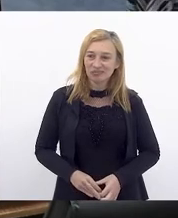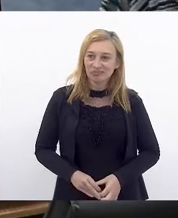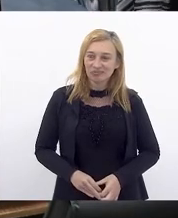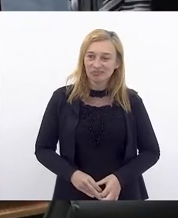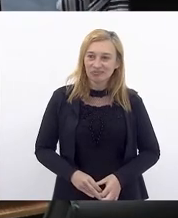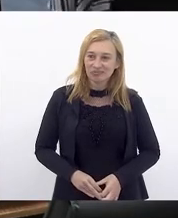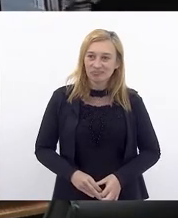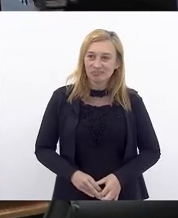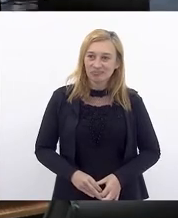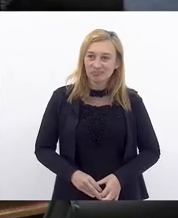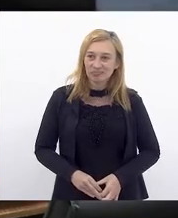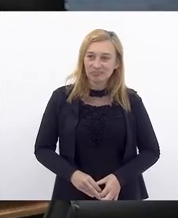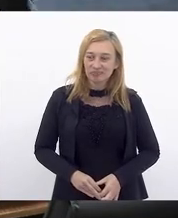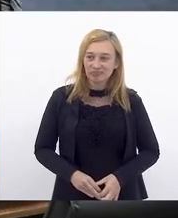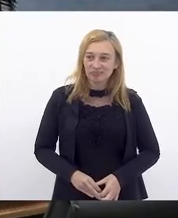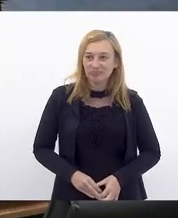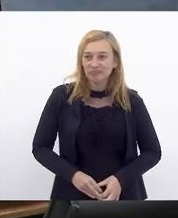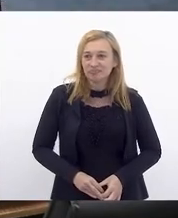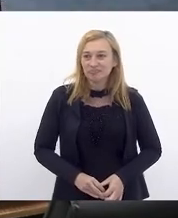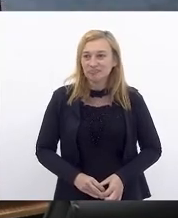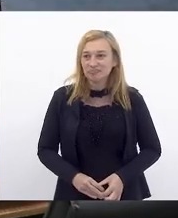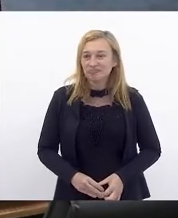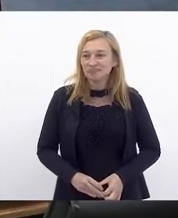Marta Rocha aprovação de deputada